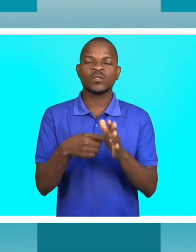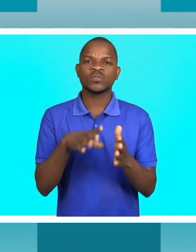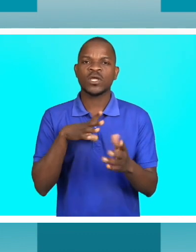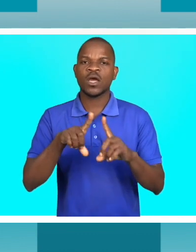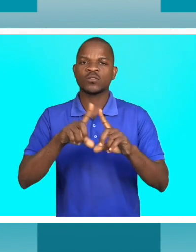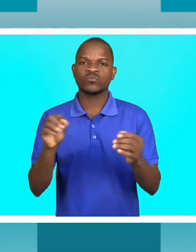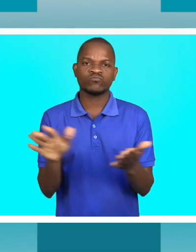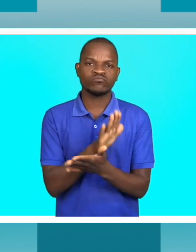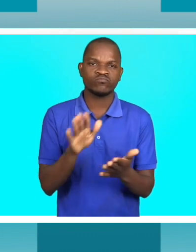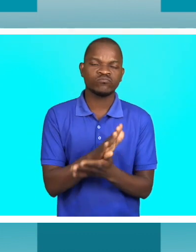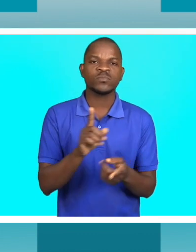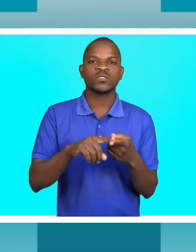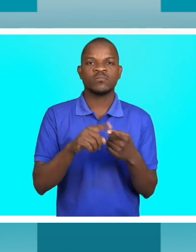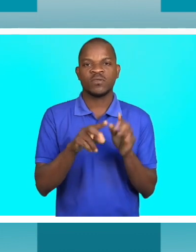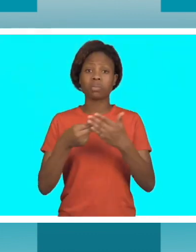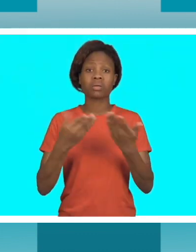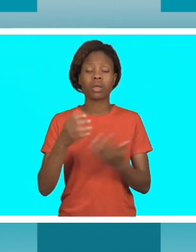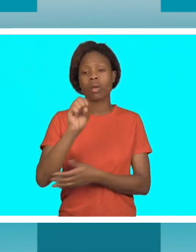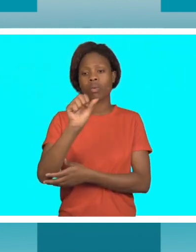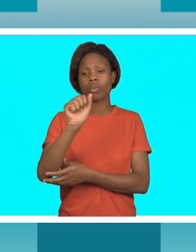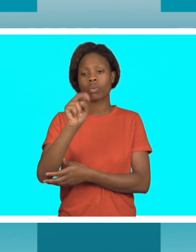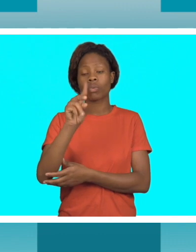a gráfica até a áudio e o visual.